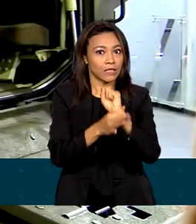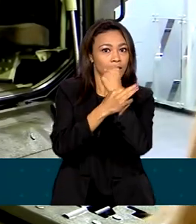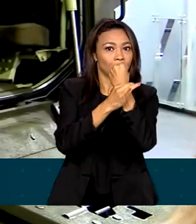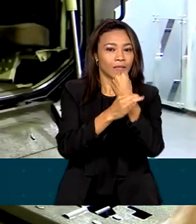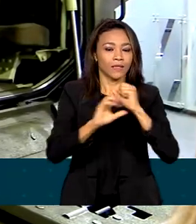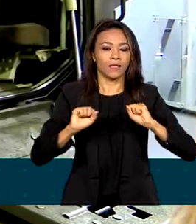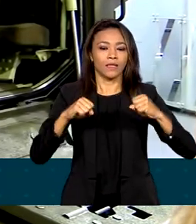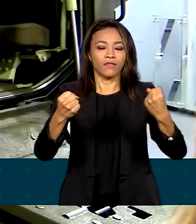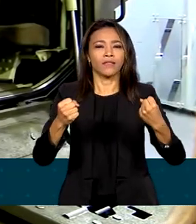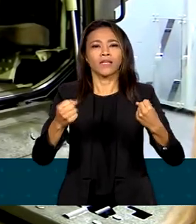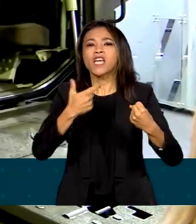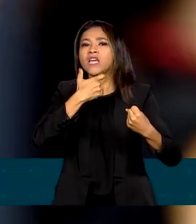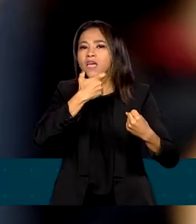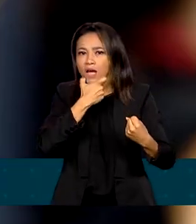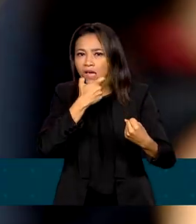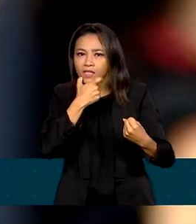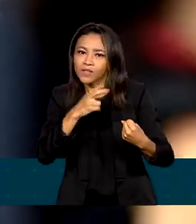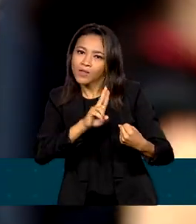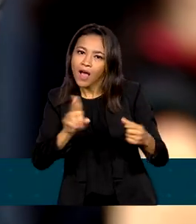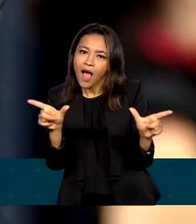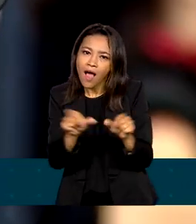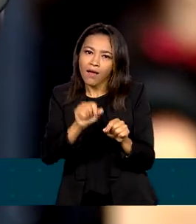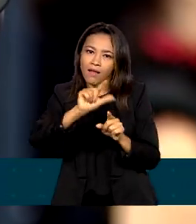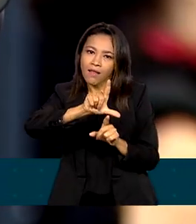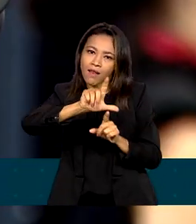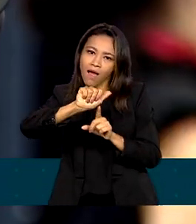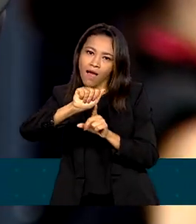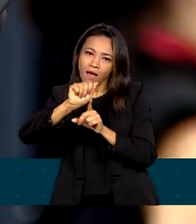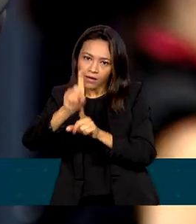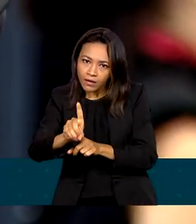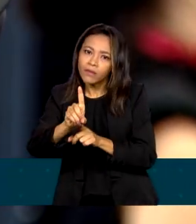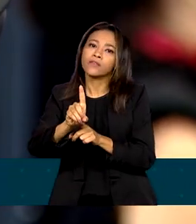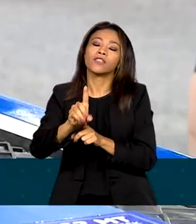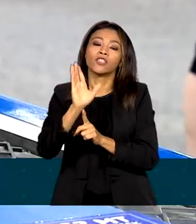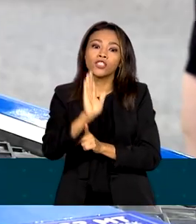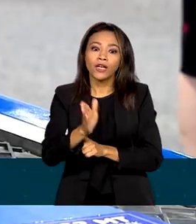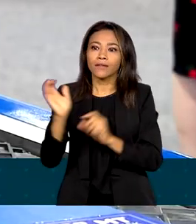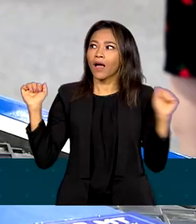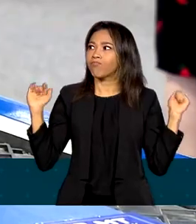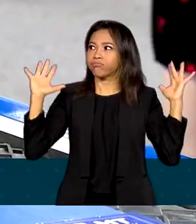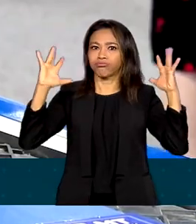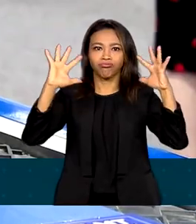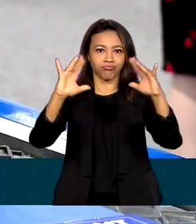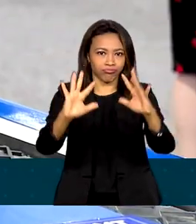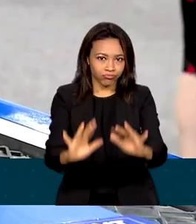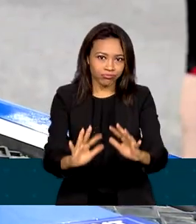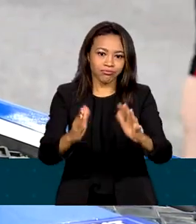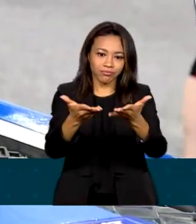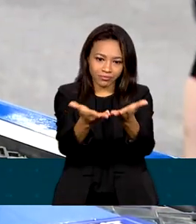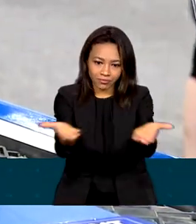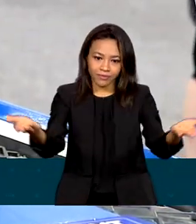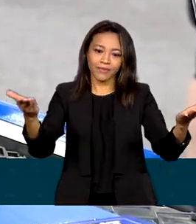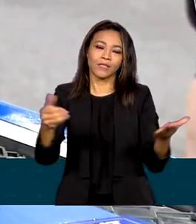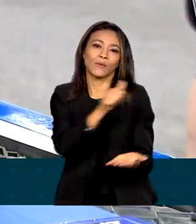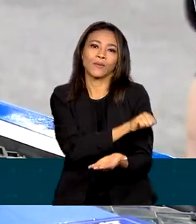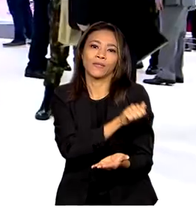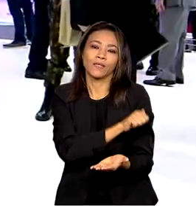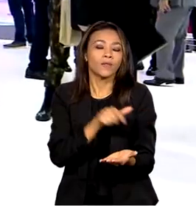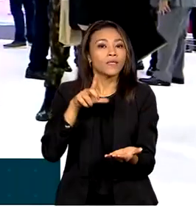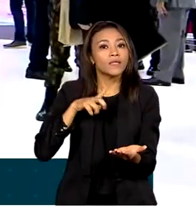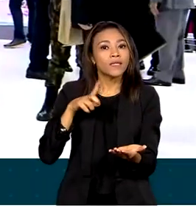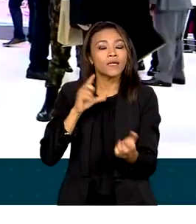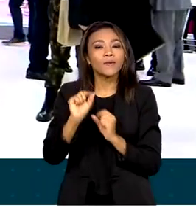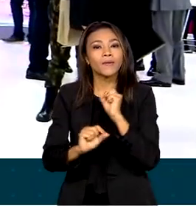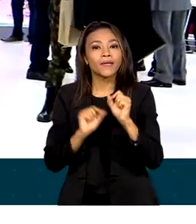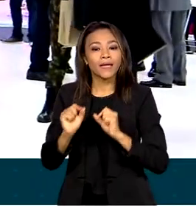pela sigla em inglês LAAD, já está recebendo visitantes no Centro de Convenções Rio Centro. O evento conta